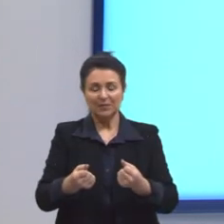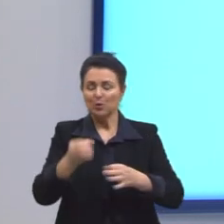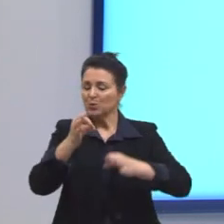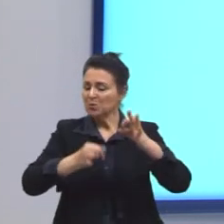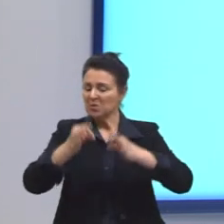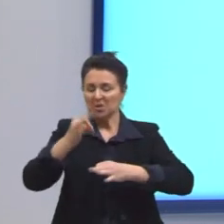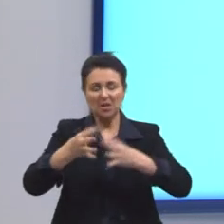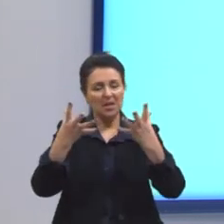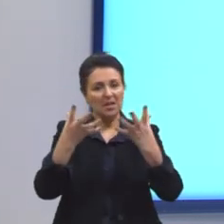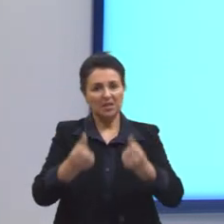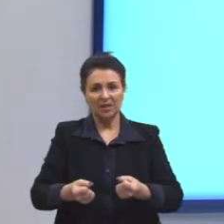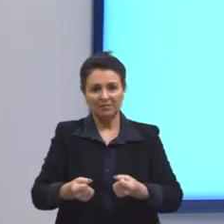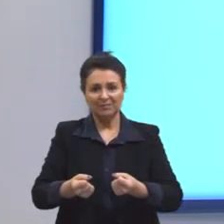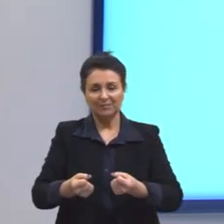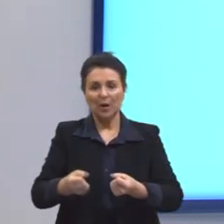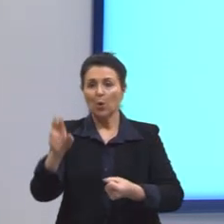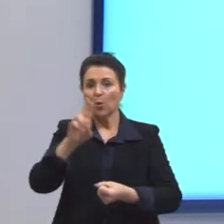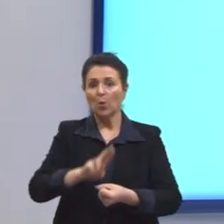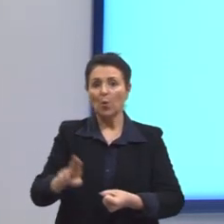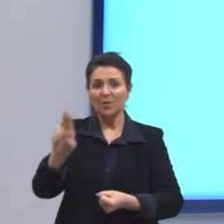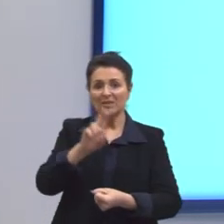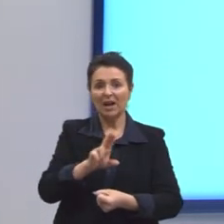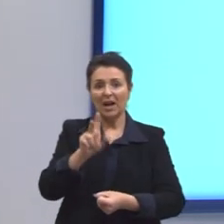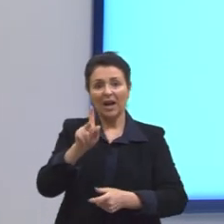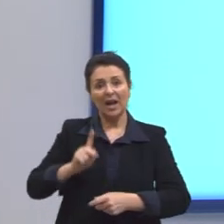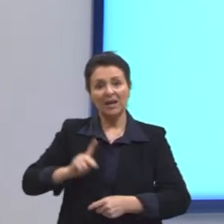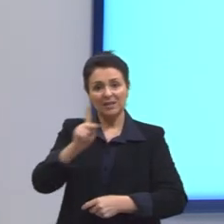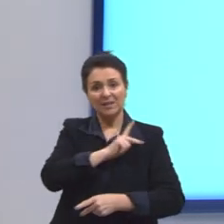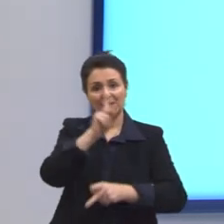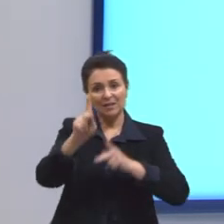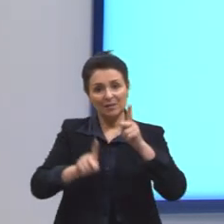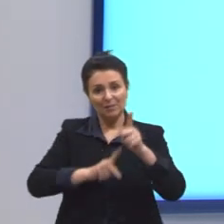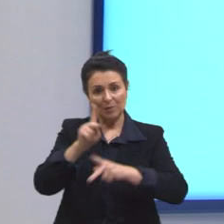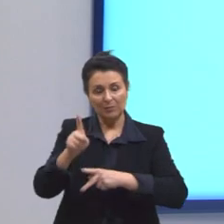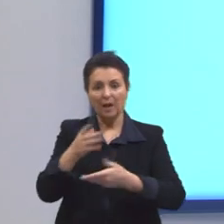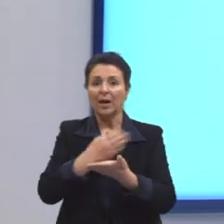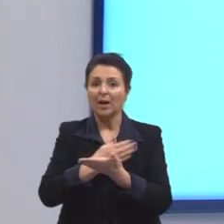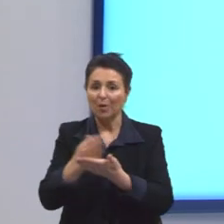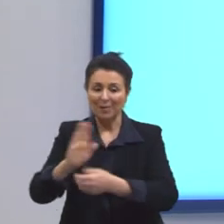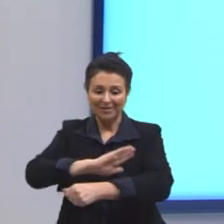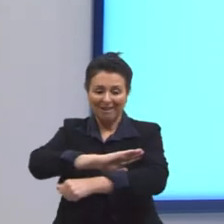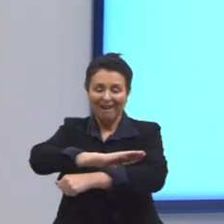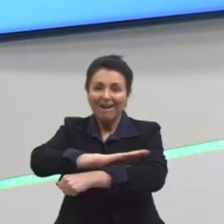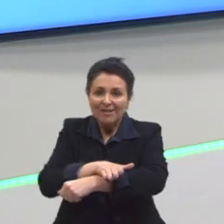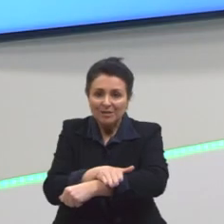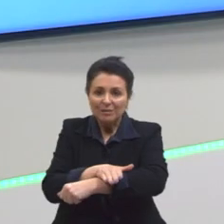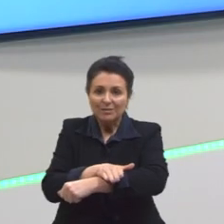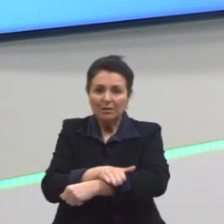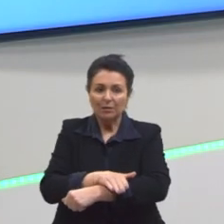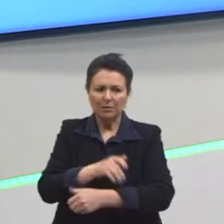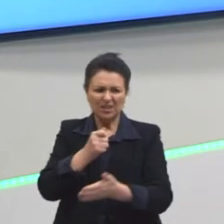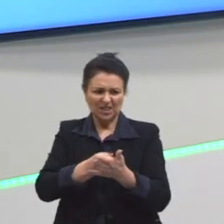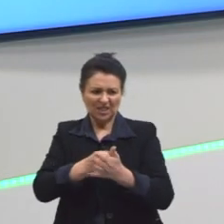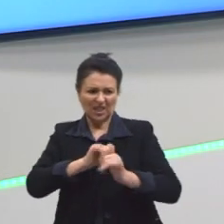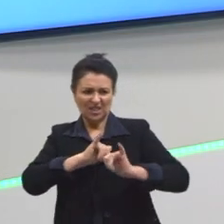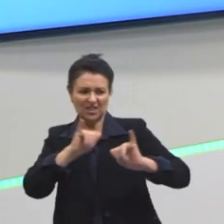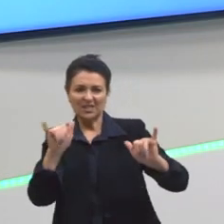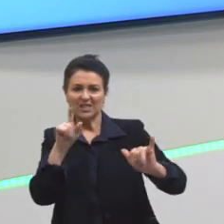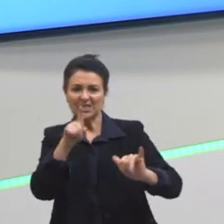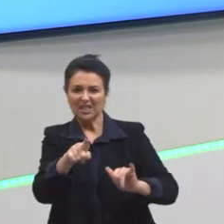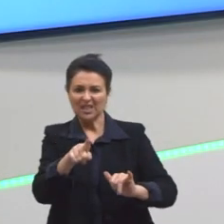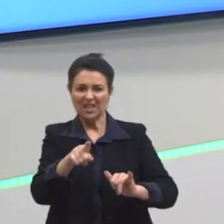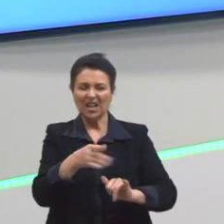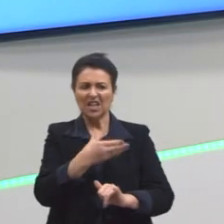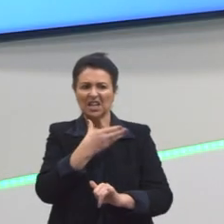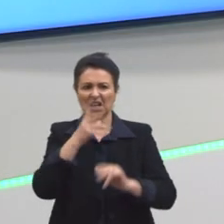escravizar esses povos. E é aí que começa um racismo de tentar dizer que esses povos eram seres humanos